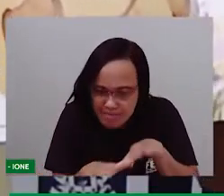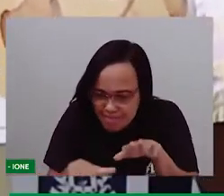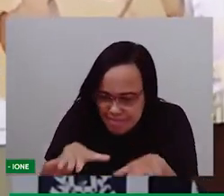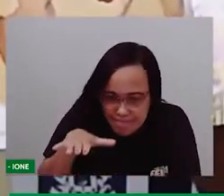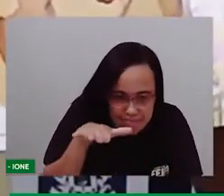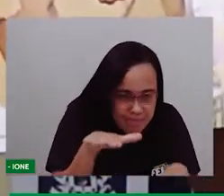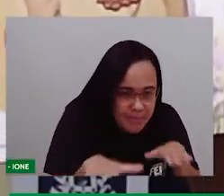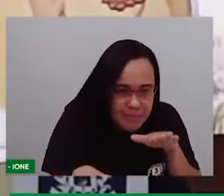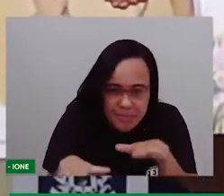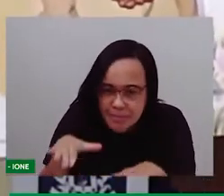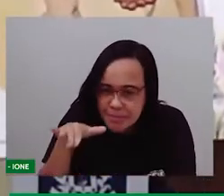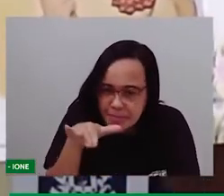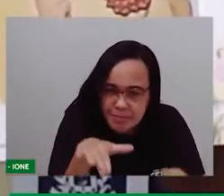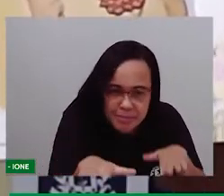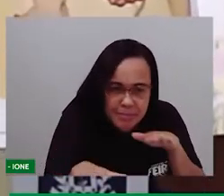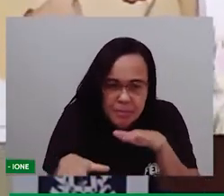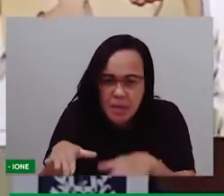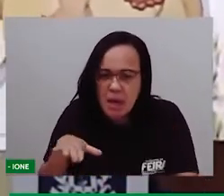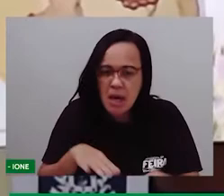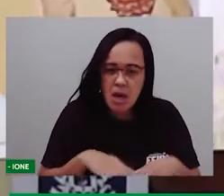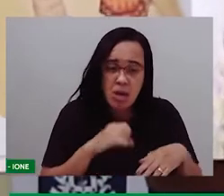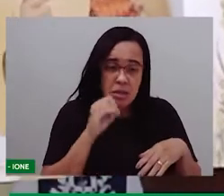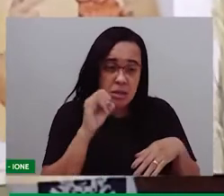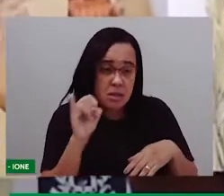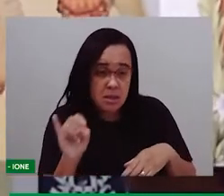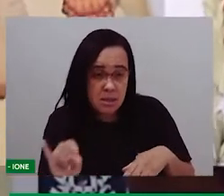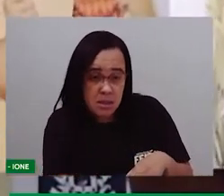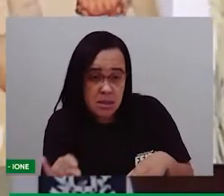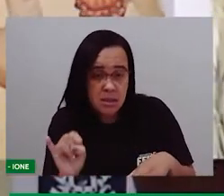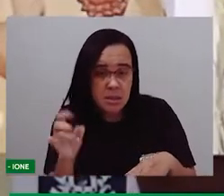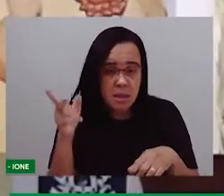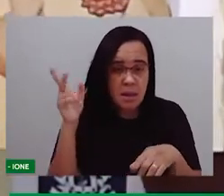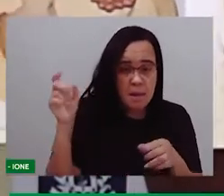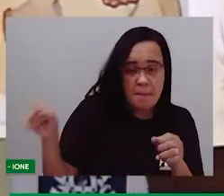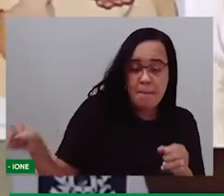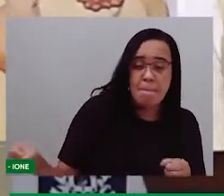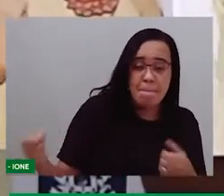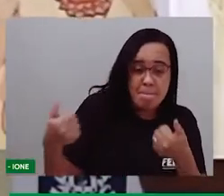como se a caça estivesse ali por perto.